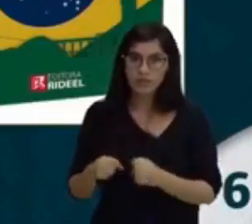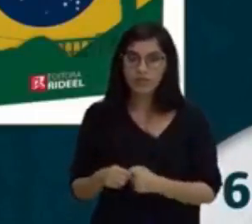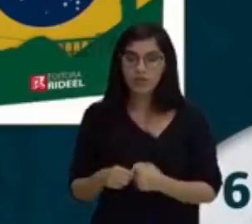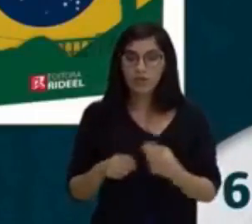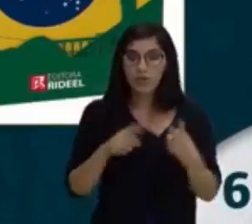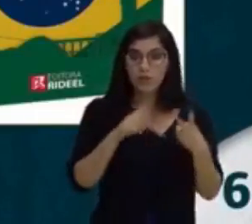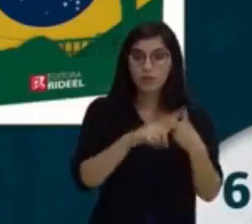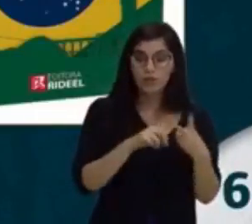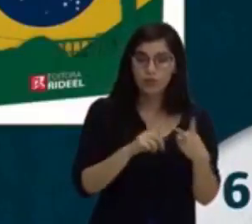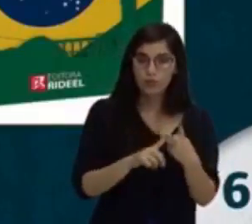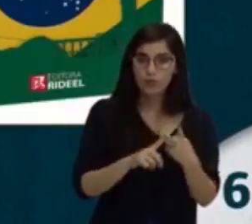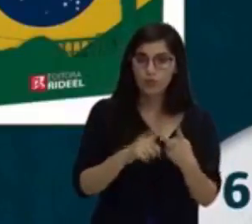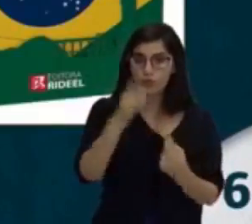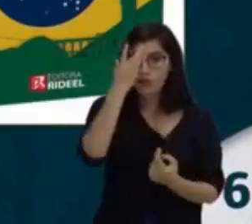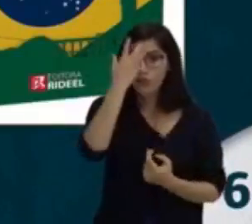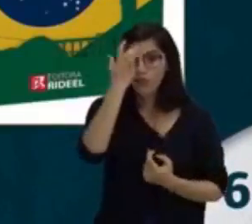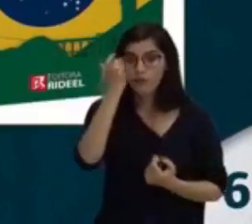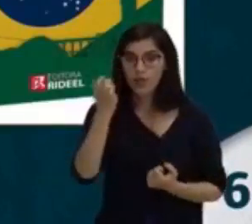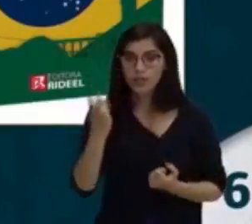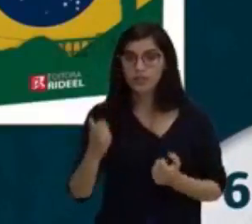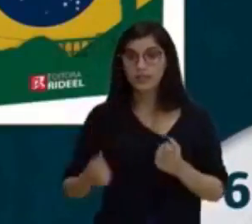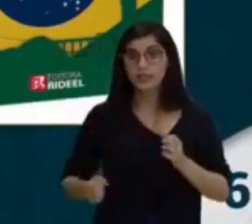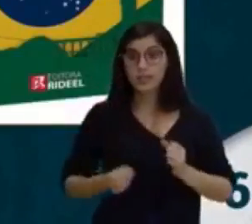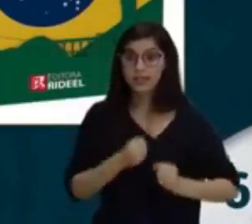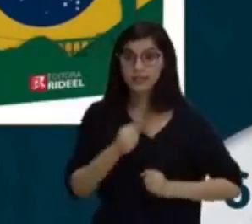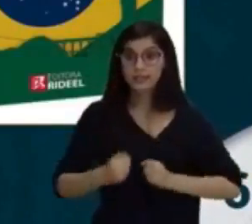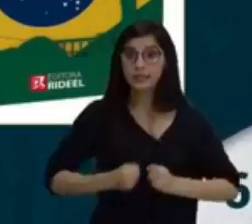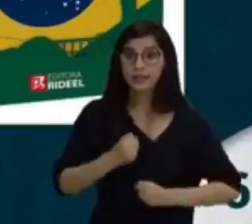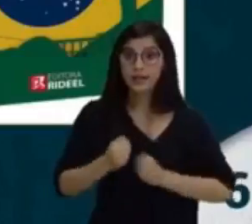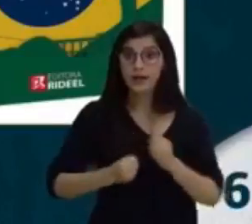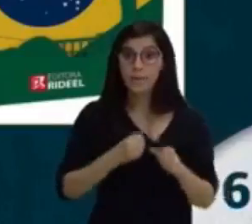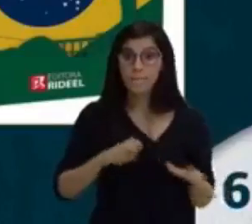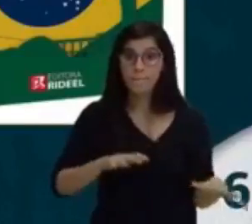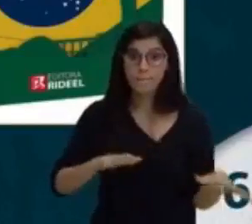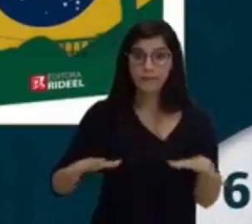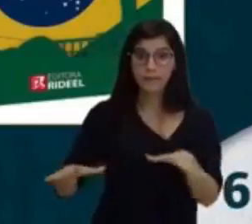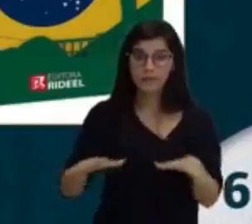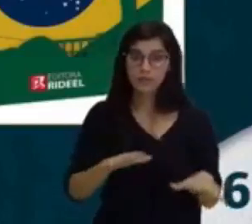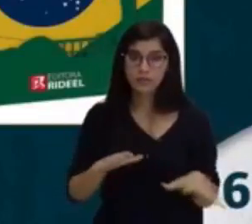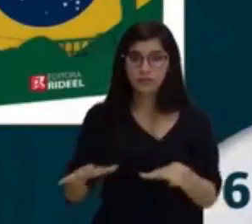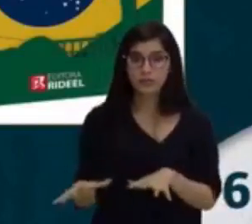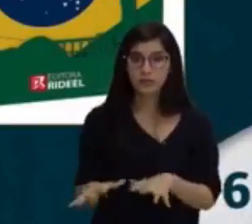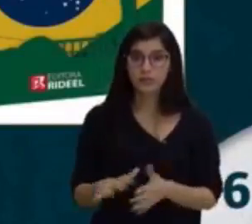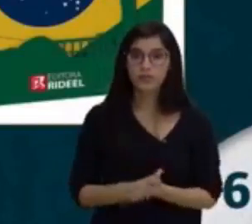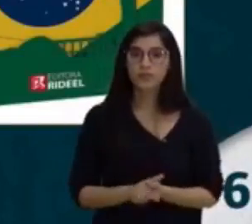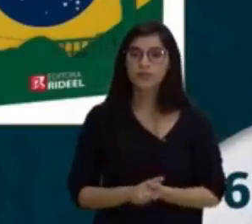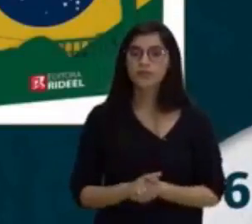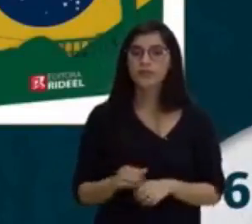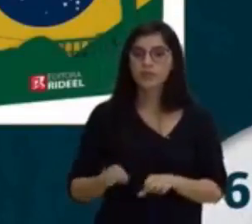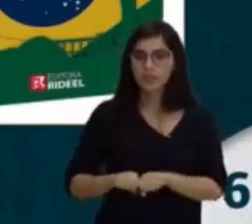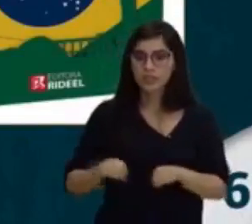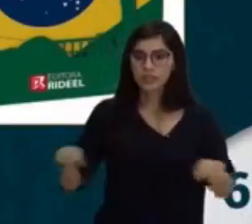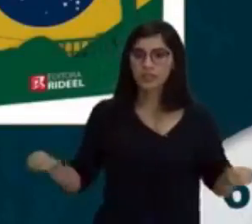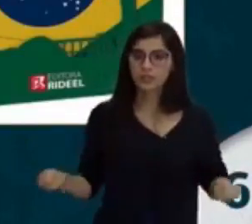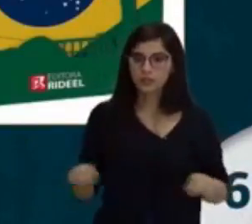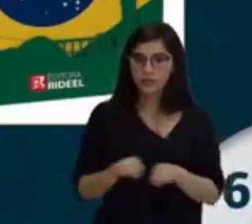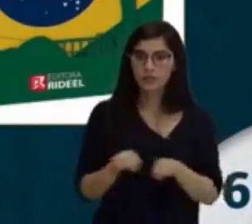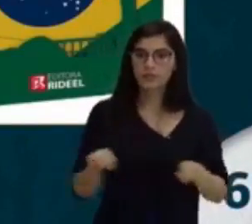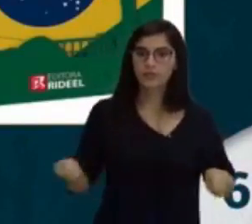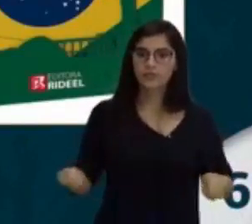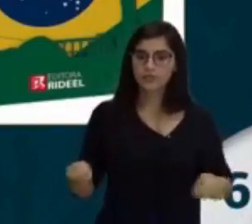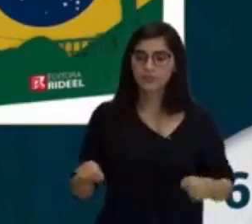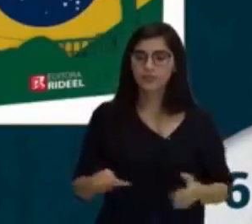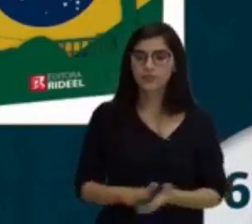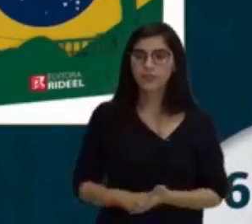facilidade e ligeireza de movimentos. Agilidade, elasticidade e elegância. Olha só, dá uma